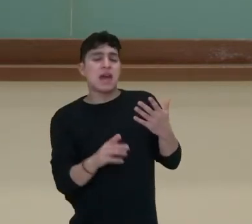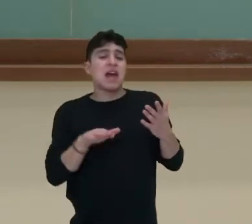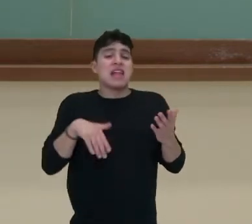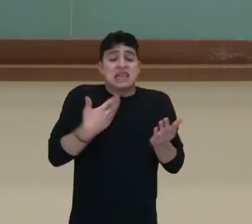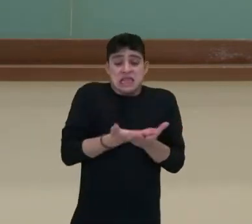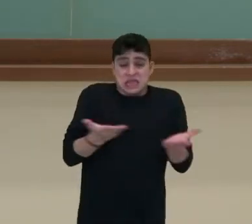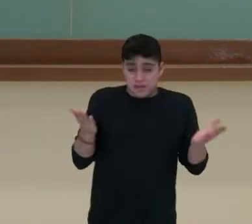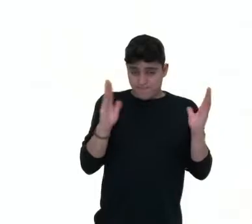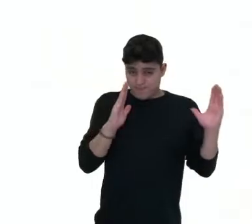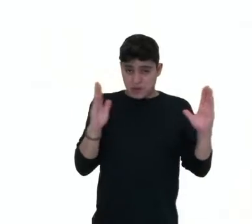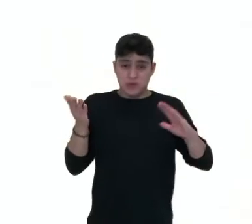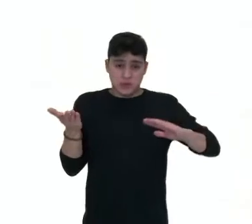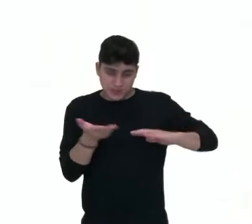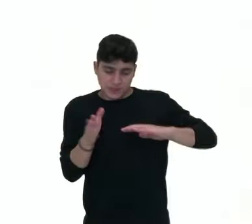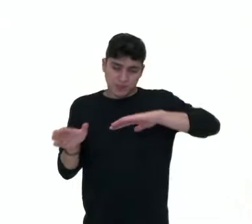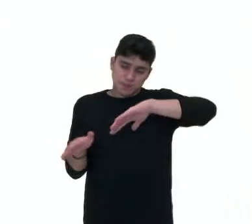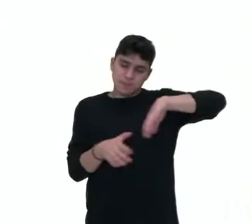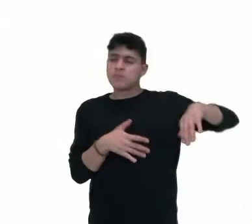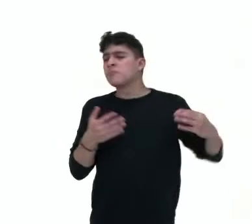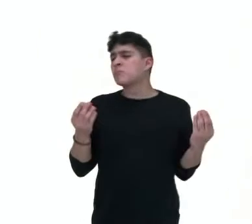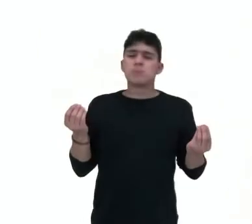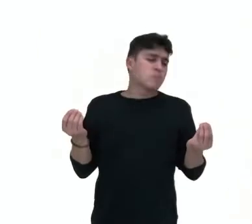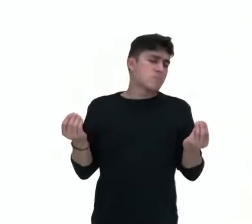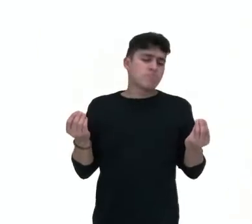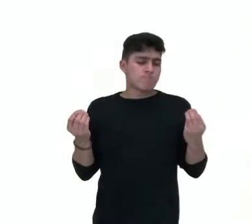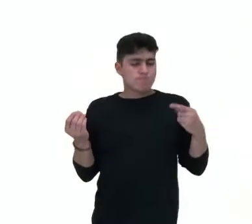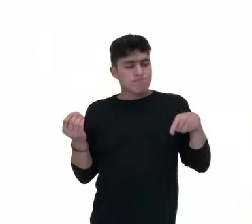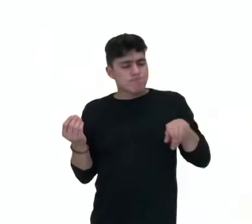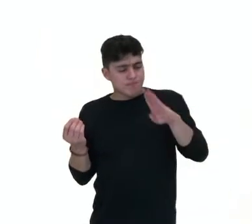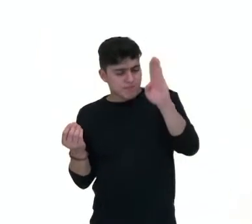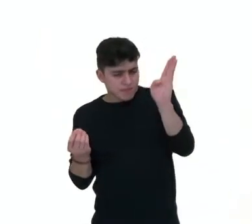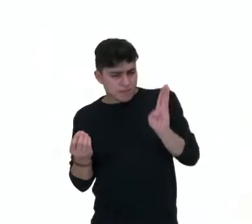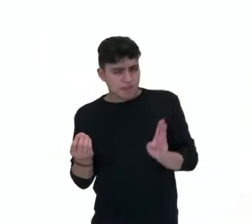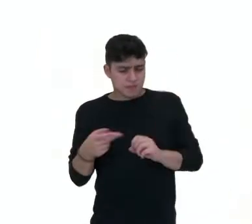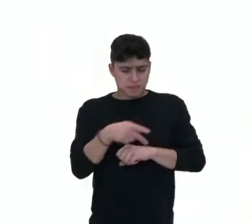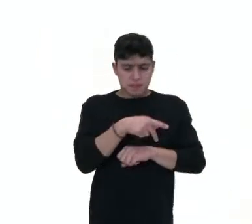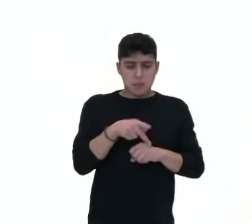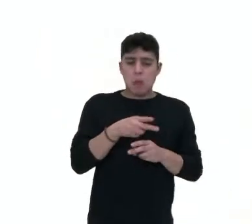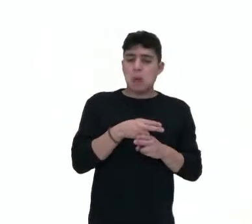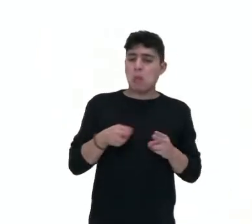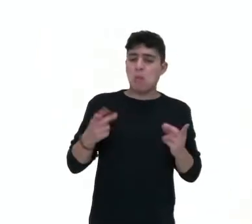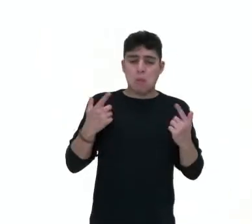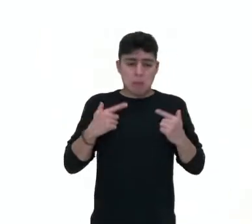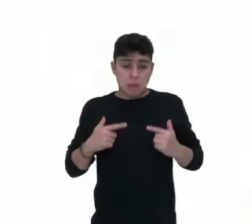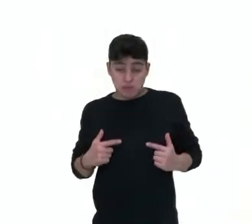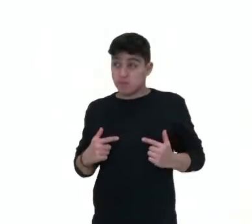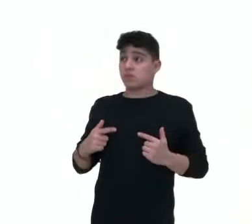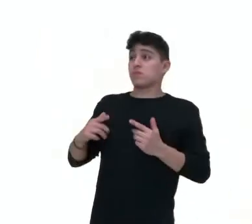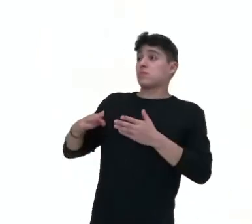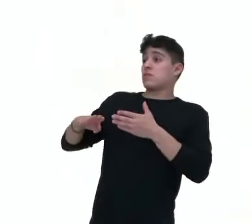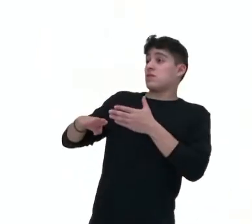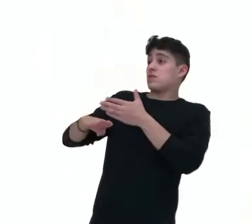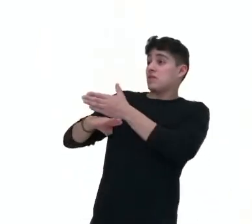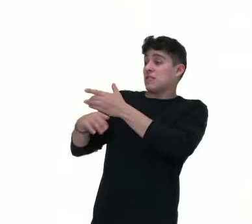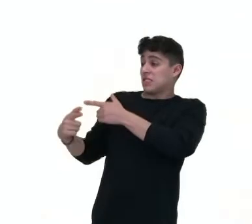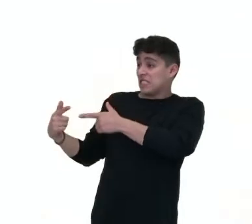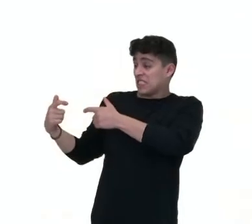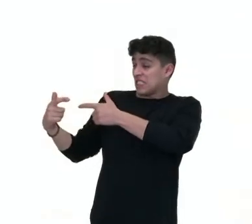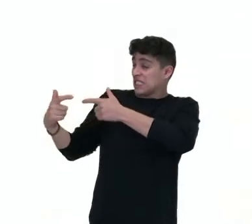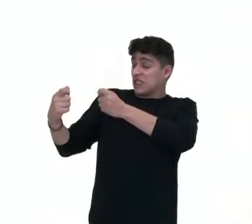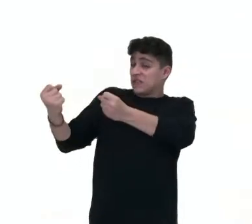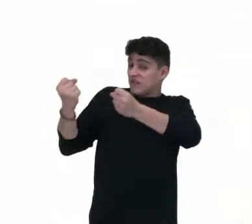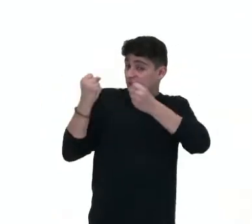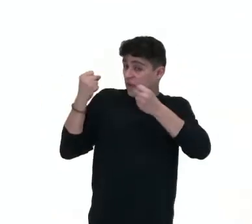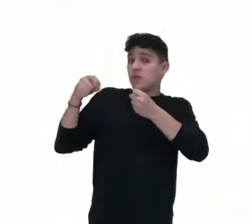Quais motivos levaram um país neutro como o Brasil a se envolver na maior guerra já vista na humanidade até então?